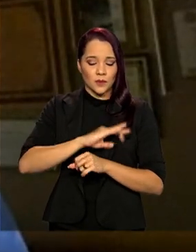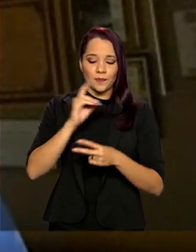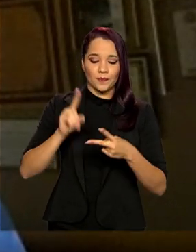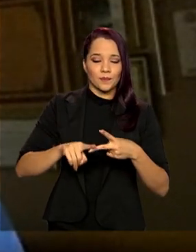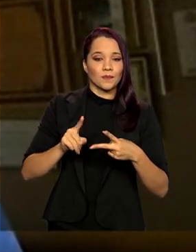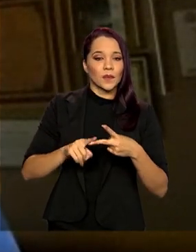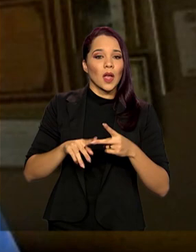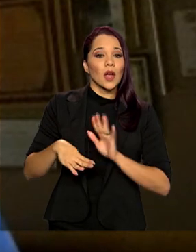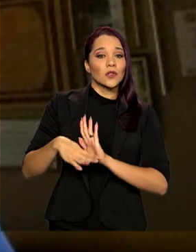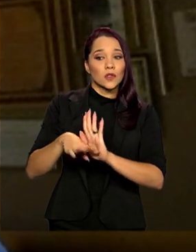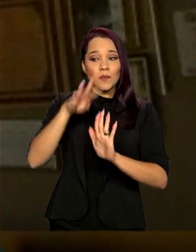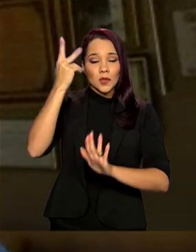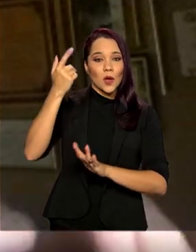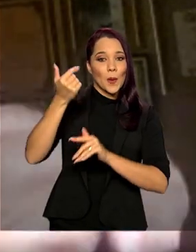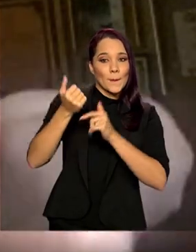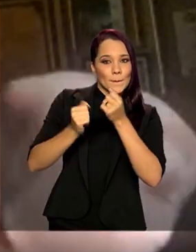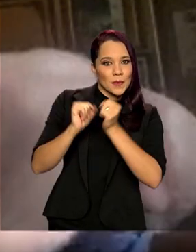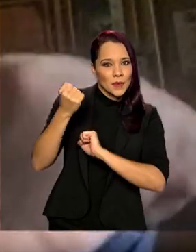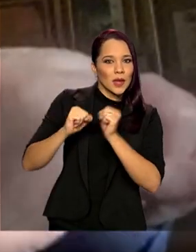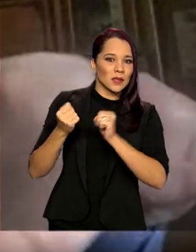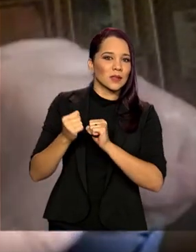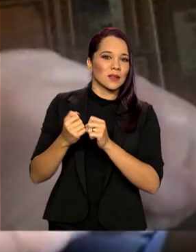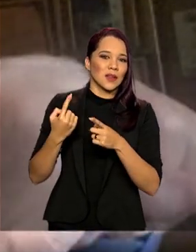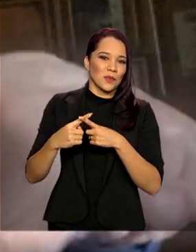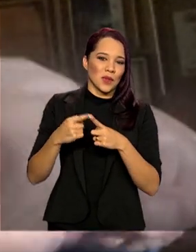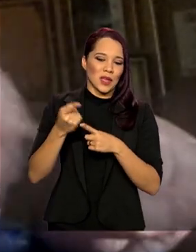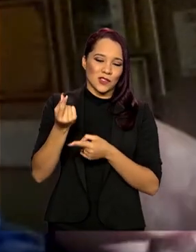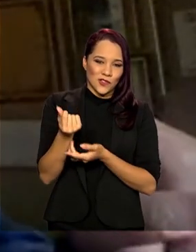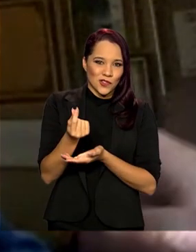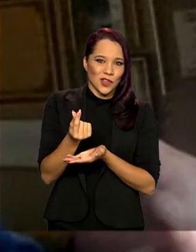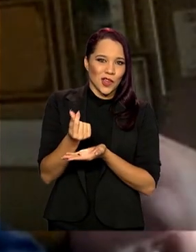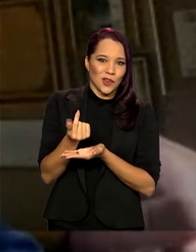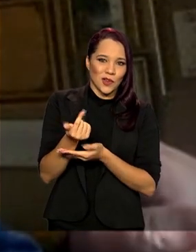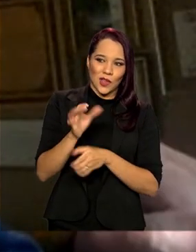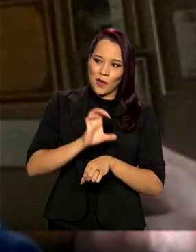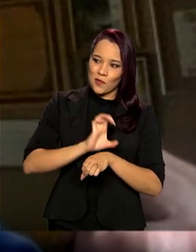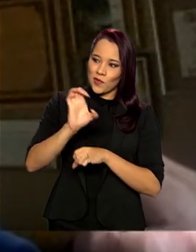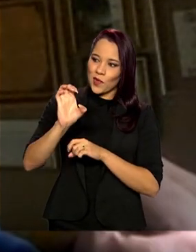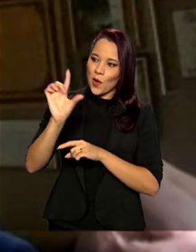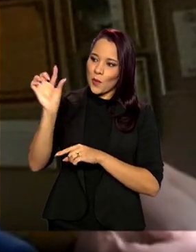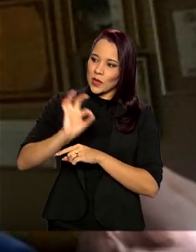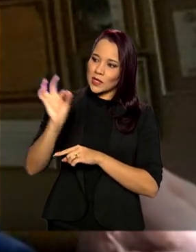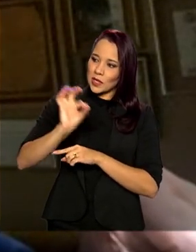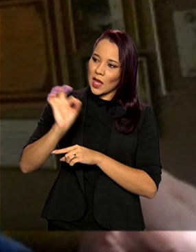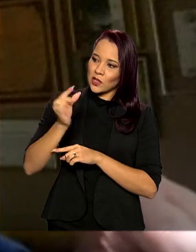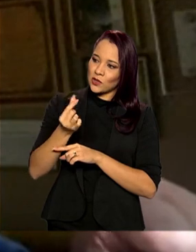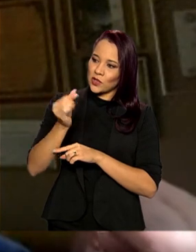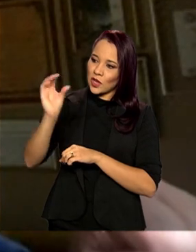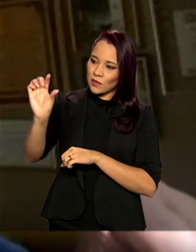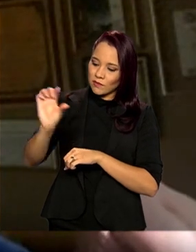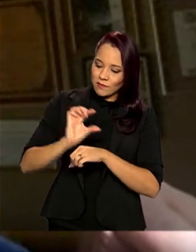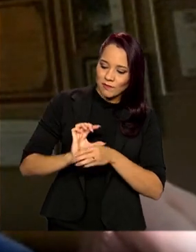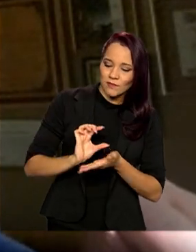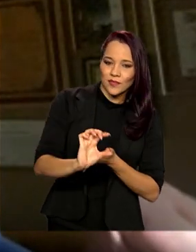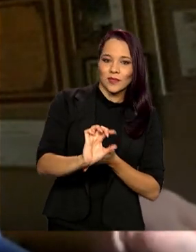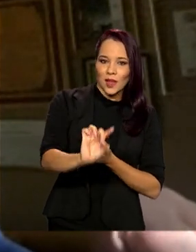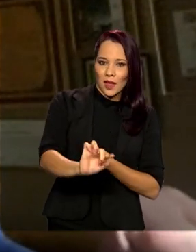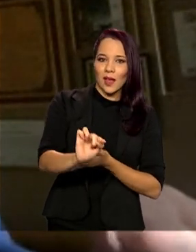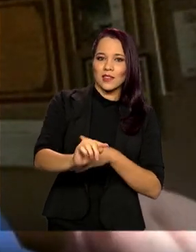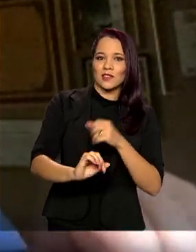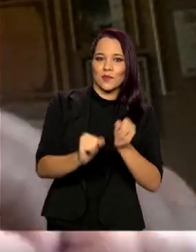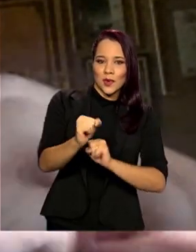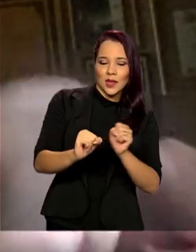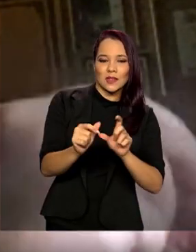Segundo, beneficia o produtor, porque esse dinheiro que os exportadores ganham, um pedacinho dele lá pequenininho é do produtor, que